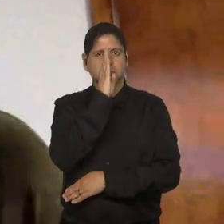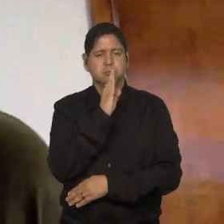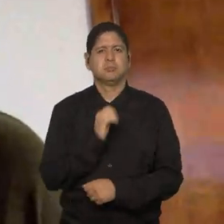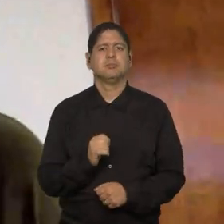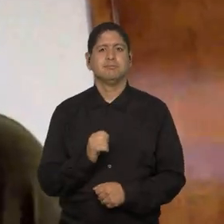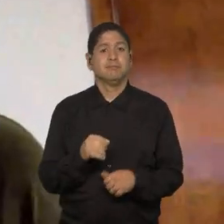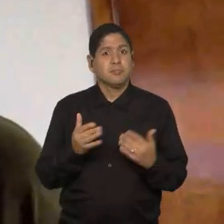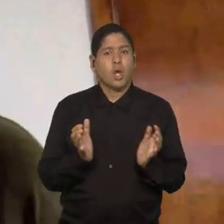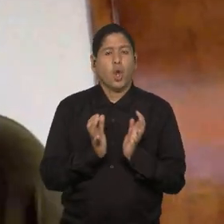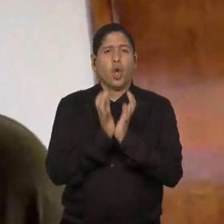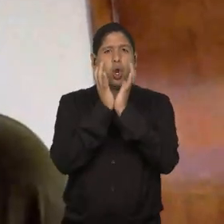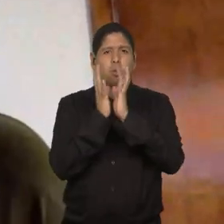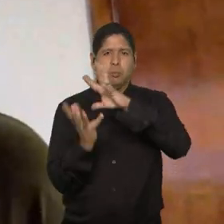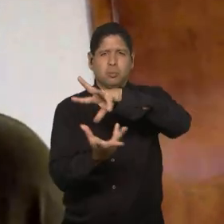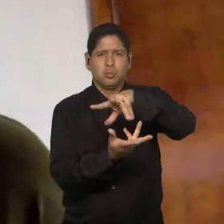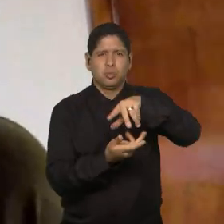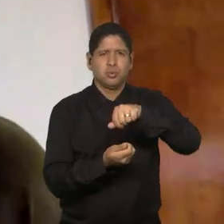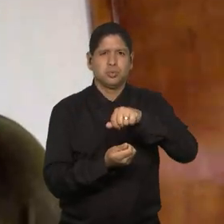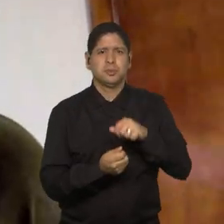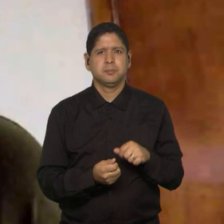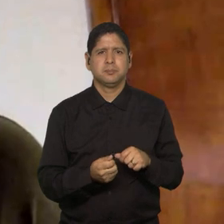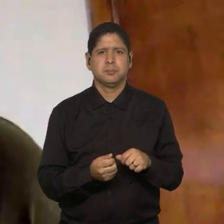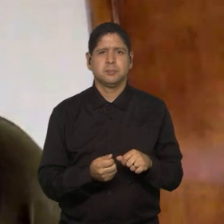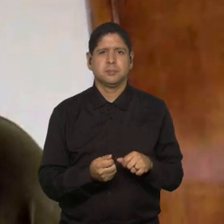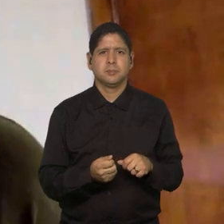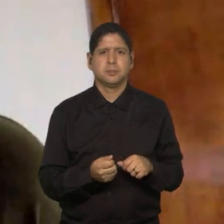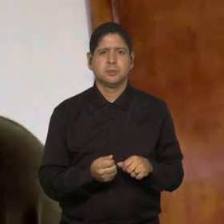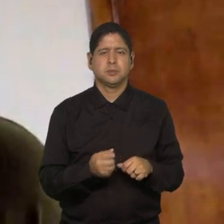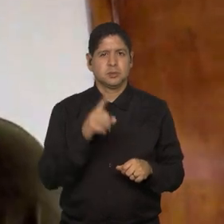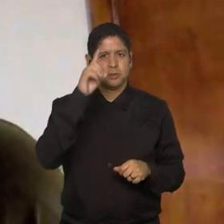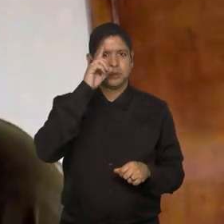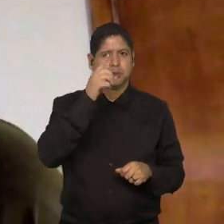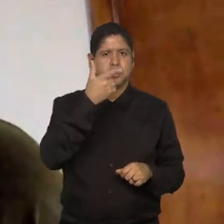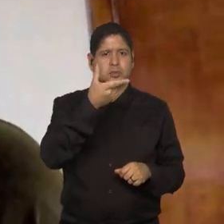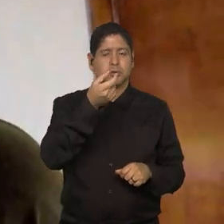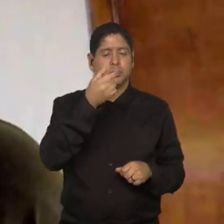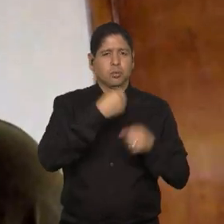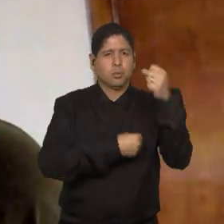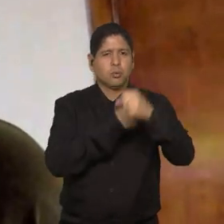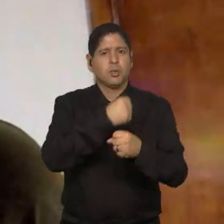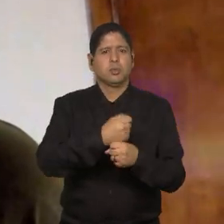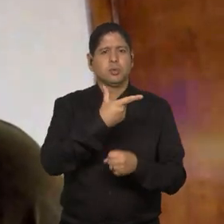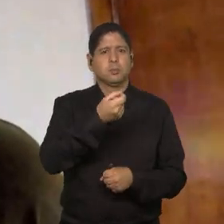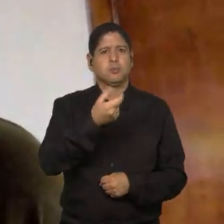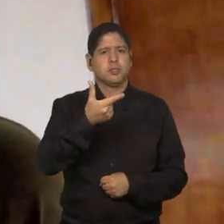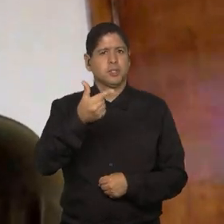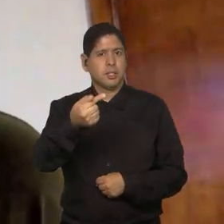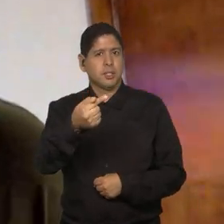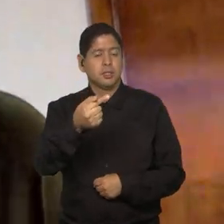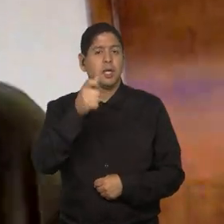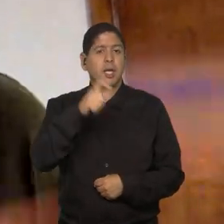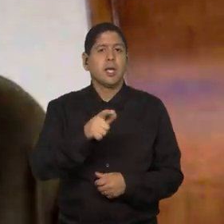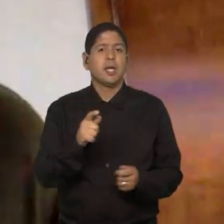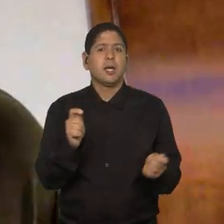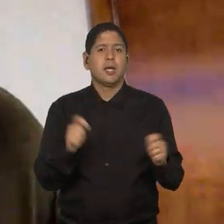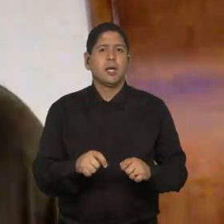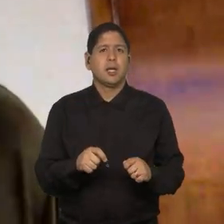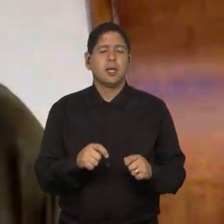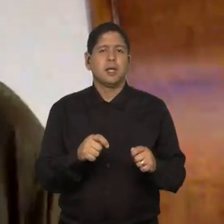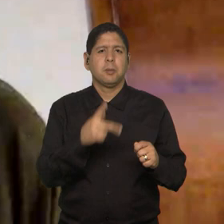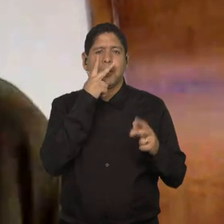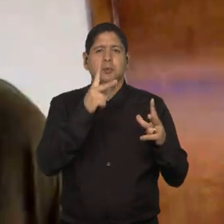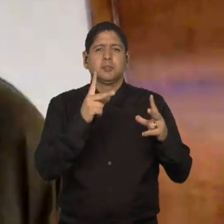a Copa do Mundo, de 27, seria uma maneira, uma coração